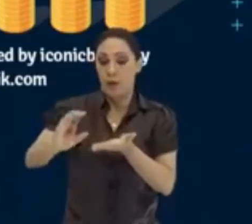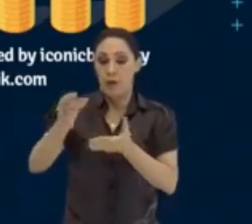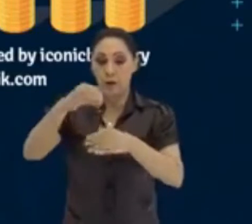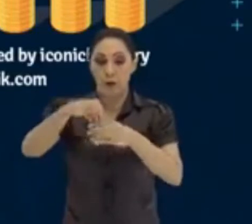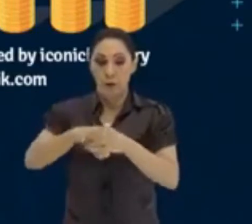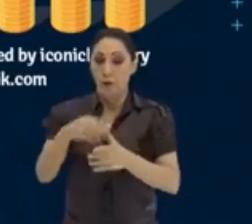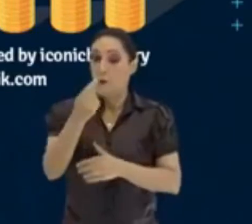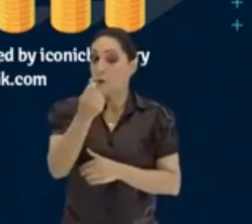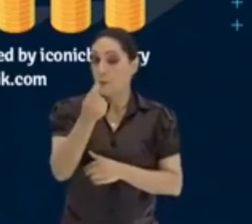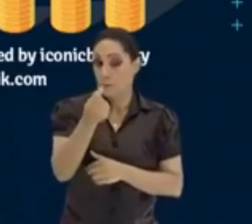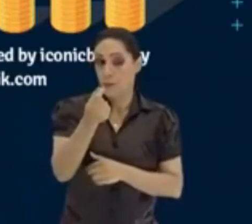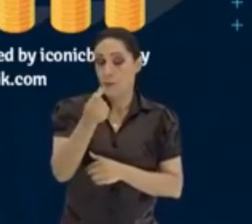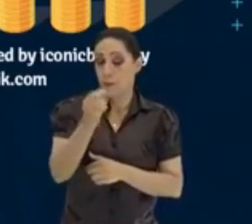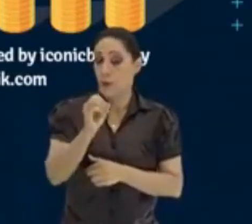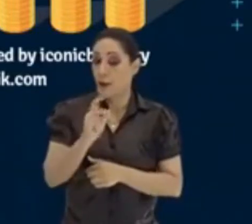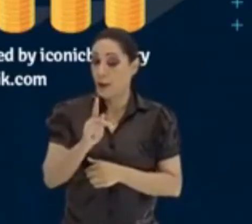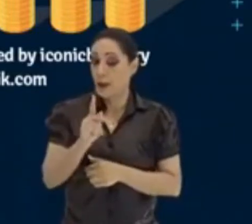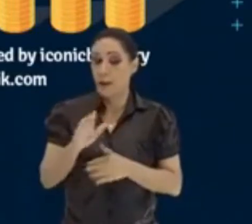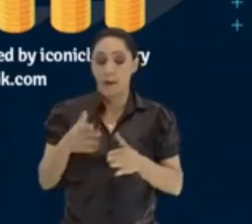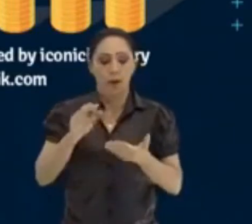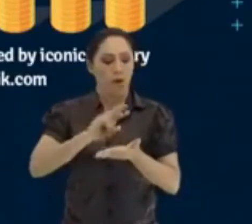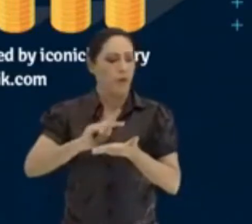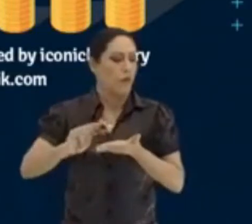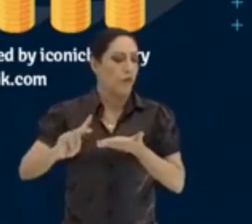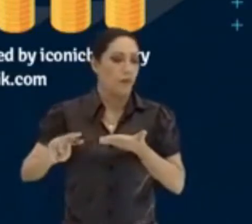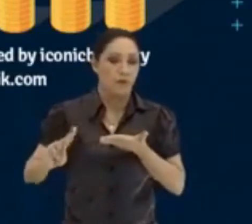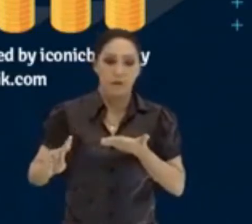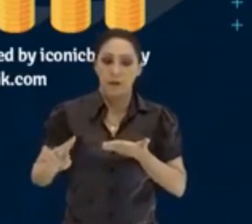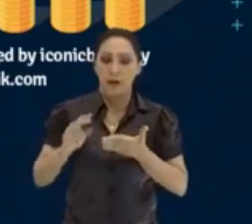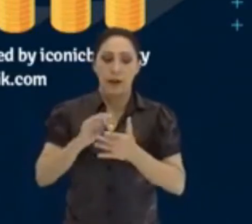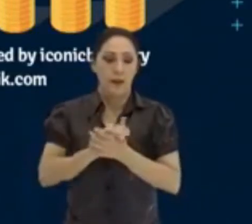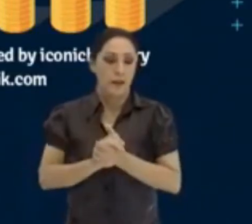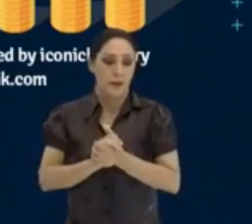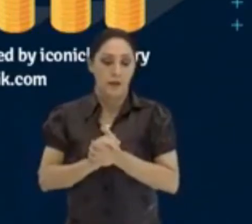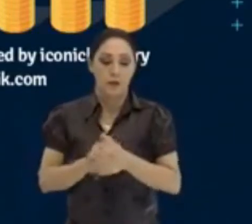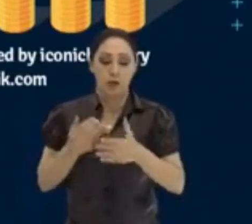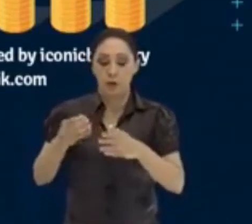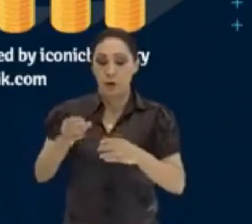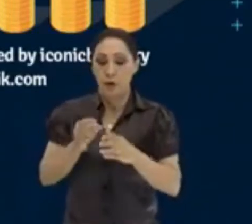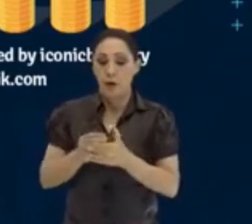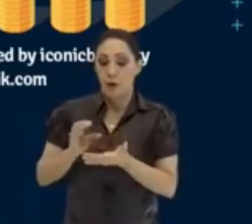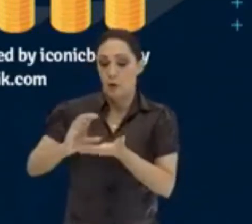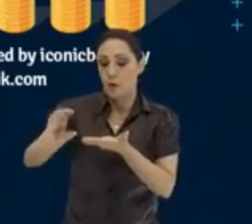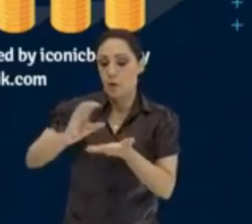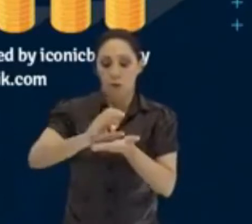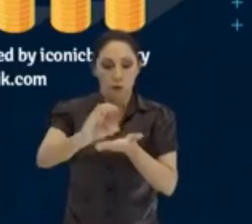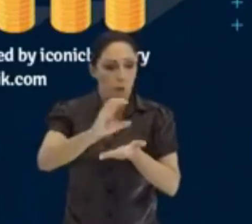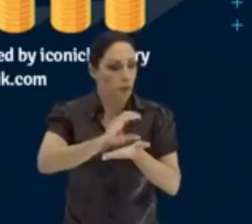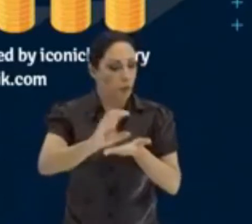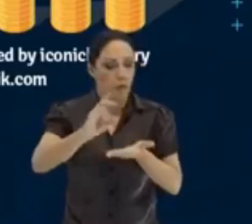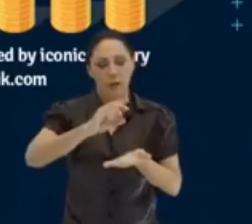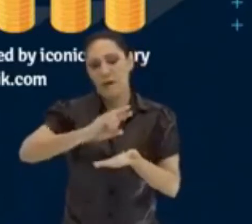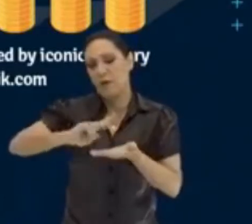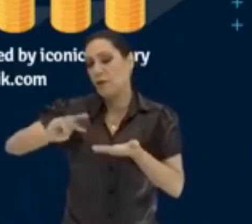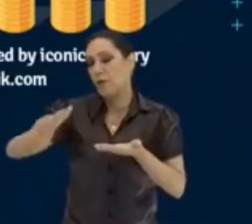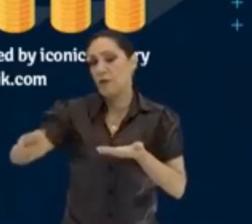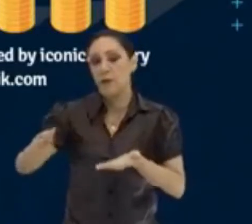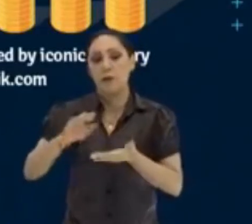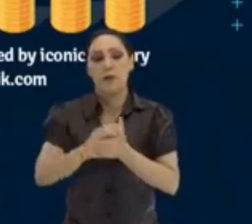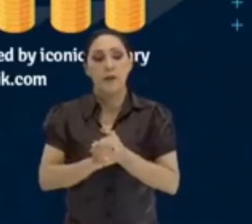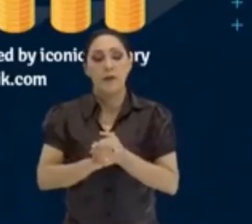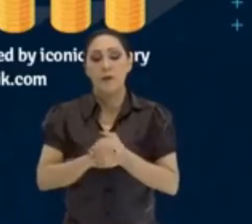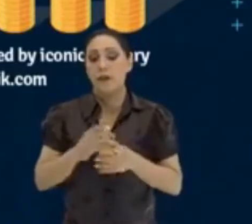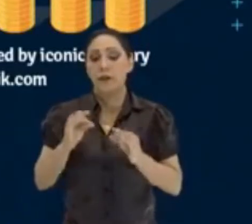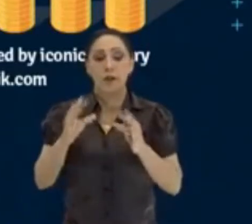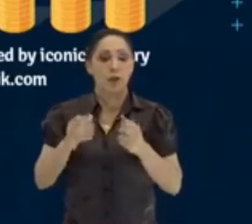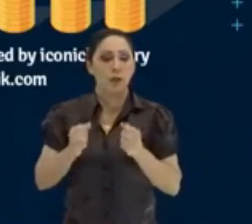financeira, tá bom? Existem vários. Investimento imobiliário, em banco imobiliário, investimento CDB e tudo